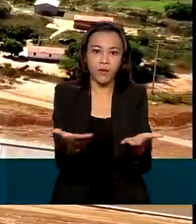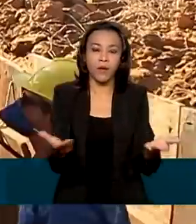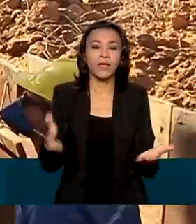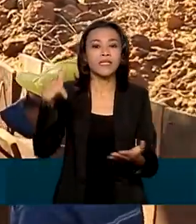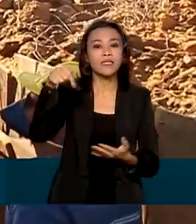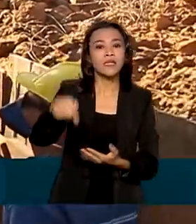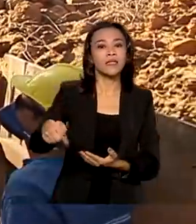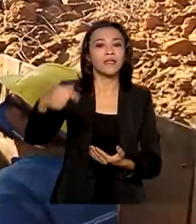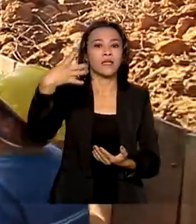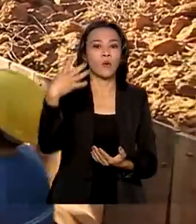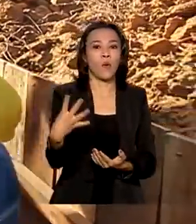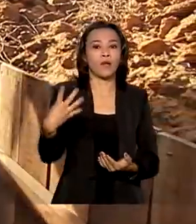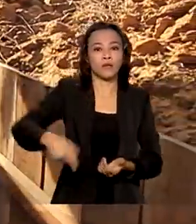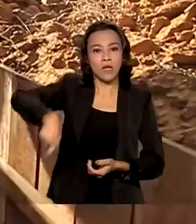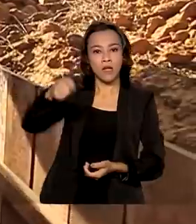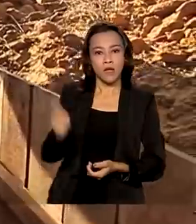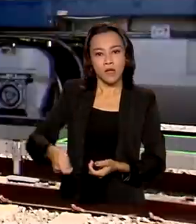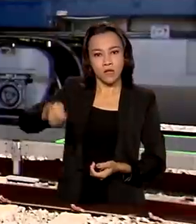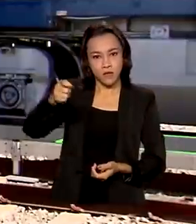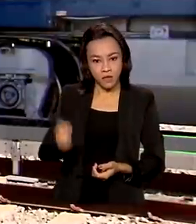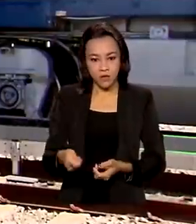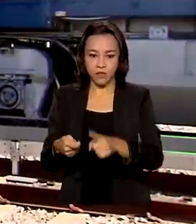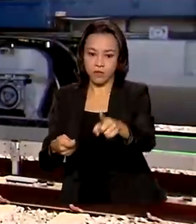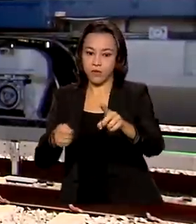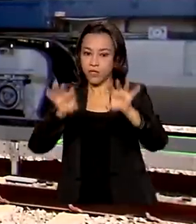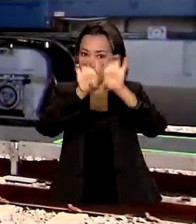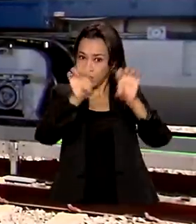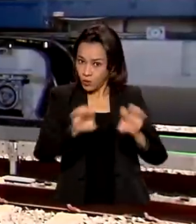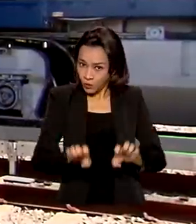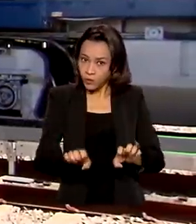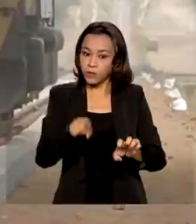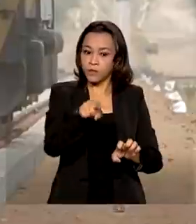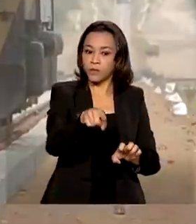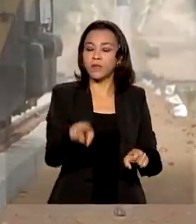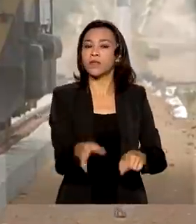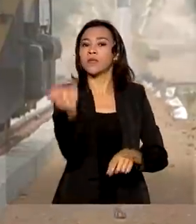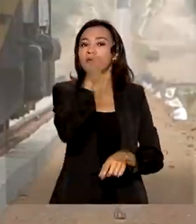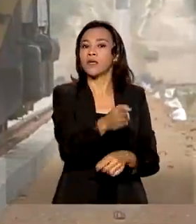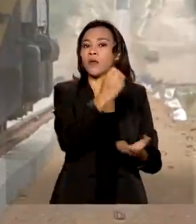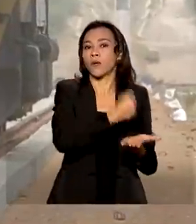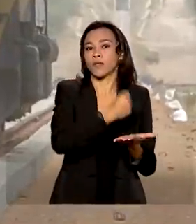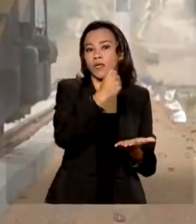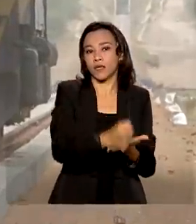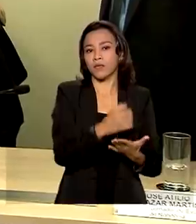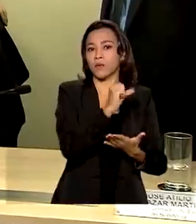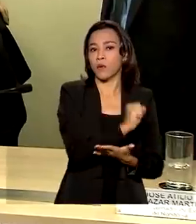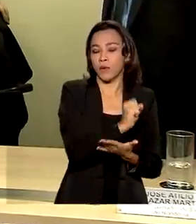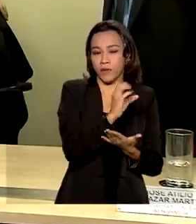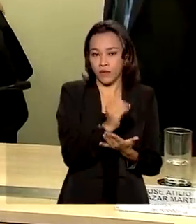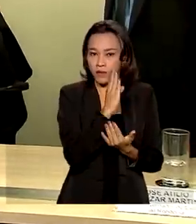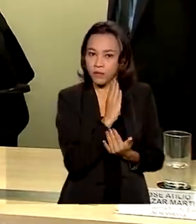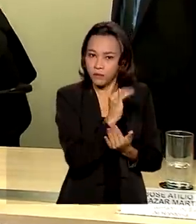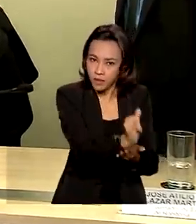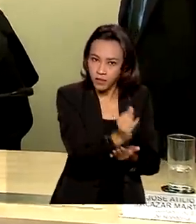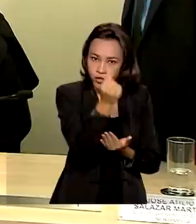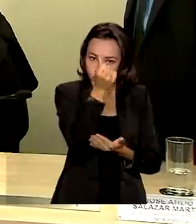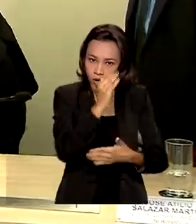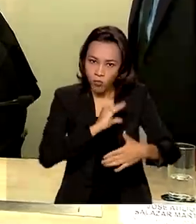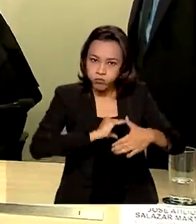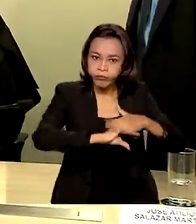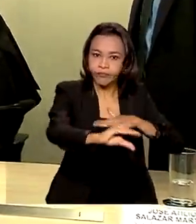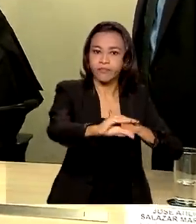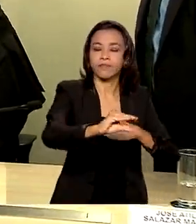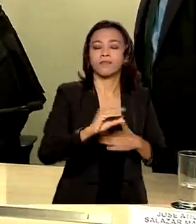74 leilões de ativos de infraestrutura, com a contratação de 80 bilhões de reais em investimentos.